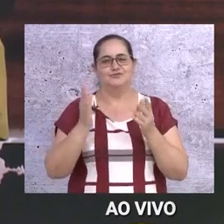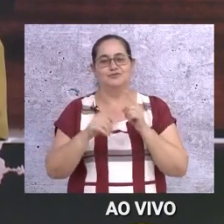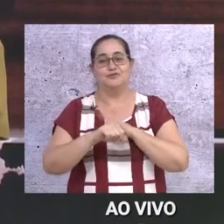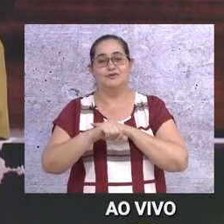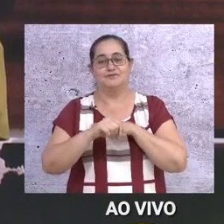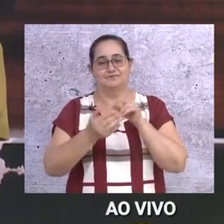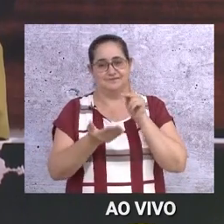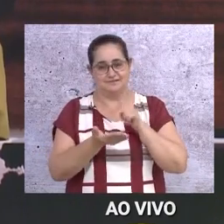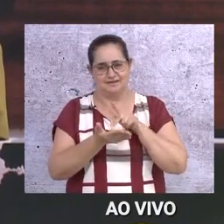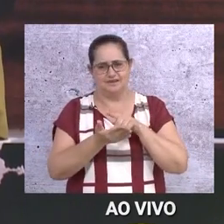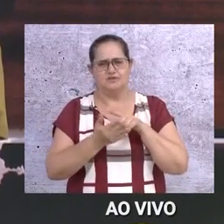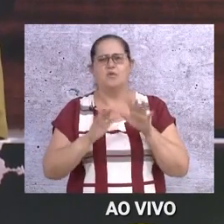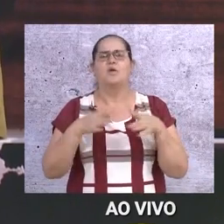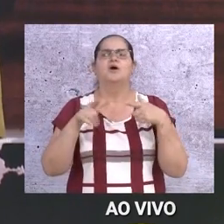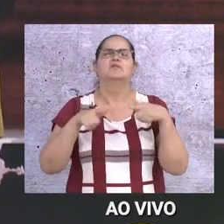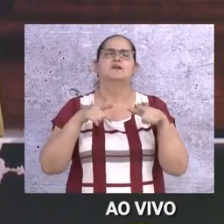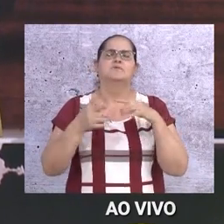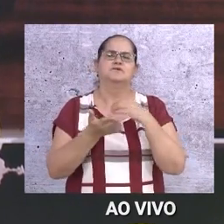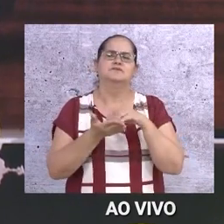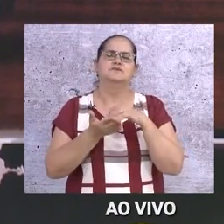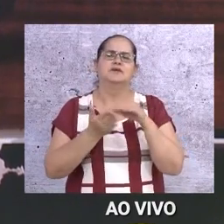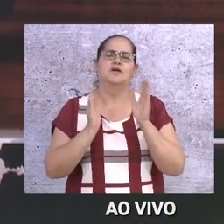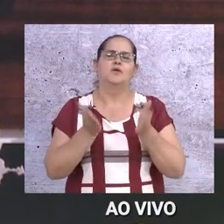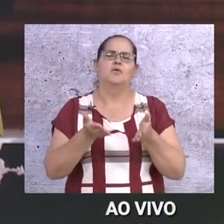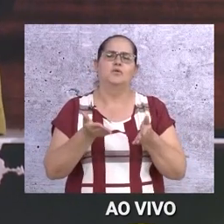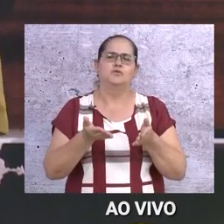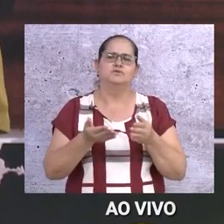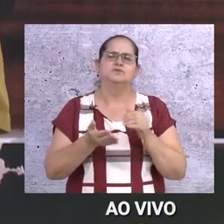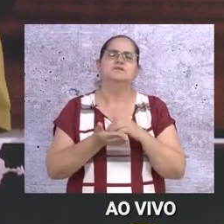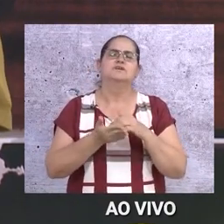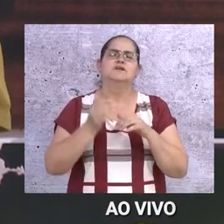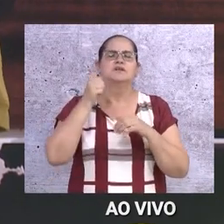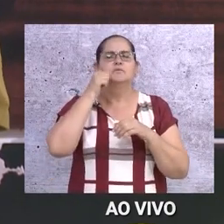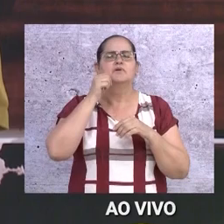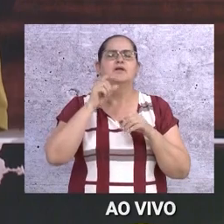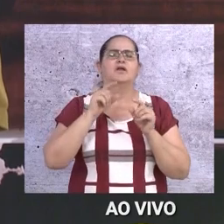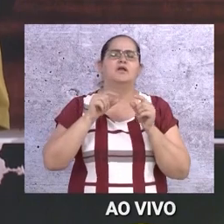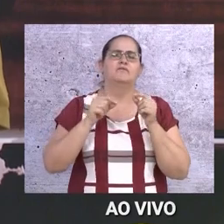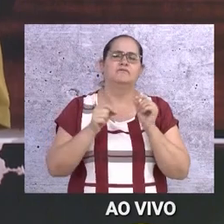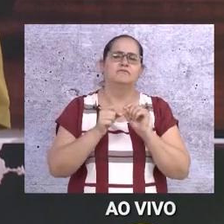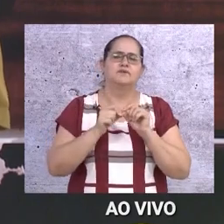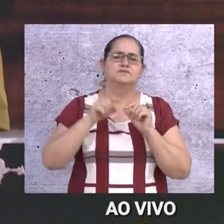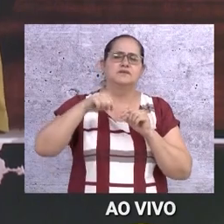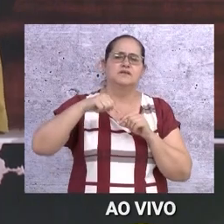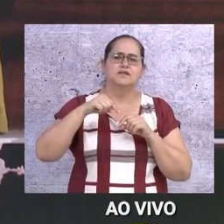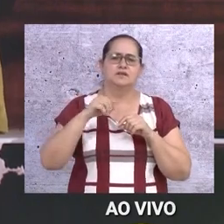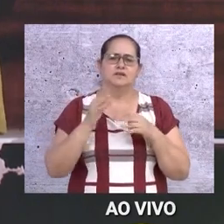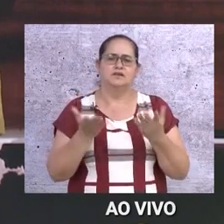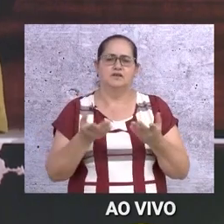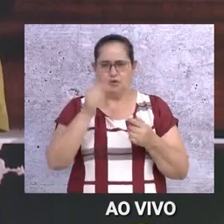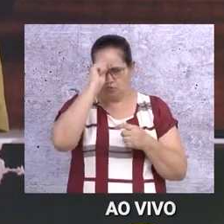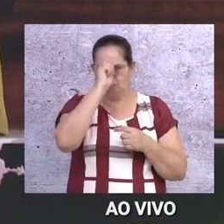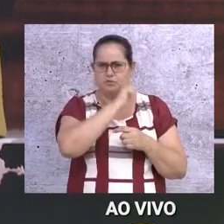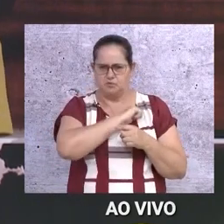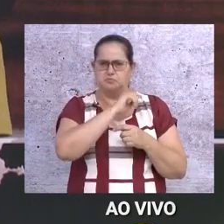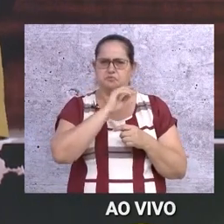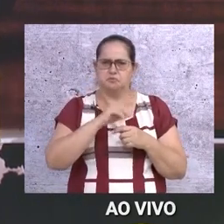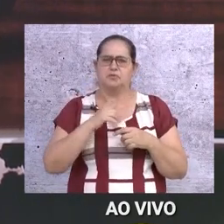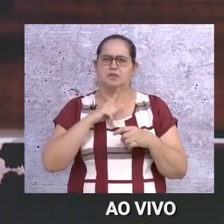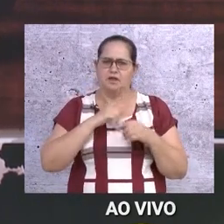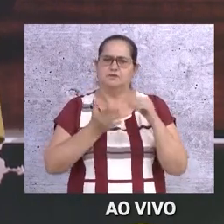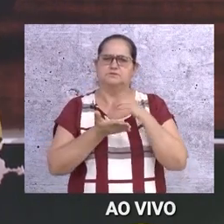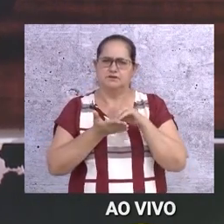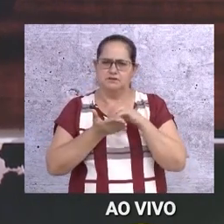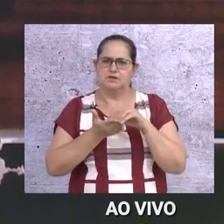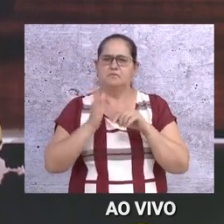Verdade. Qual é trabalho da secretaria hoje em Rio Preto? O a secretaria, porque Rio Preto está um pouco à frente da média, Rio Preto tem uma